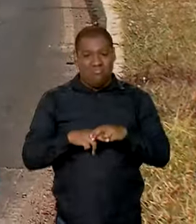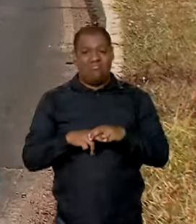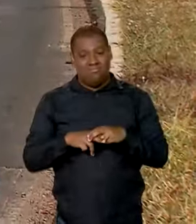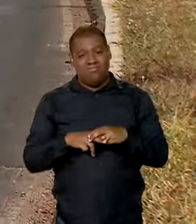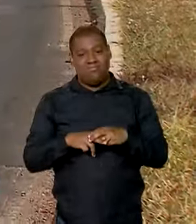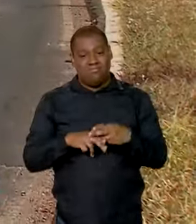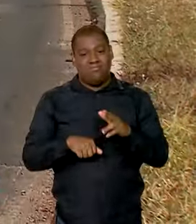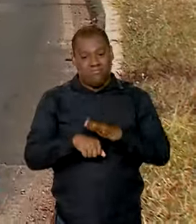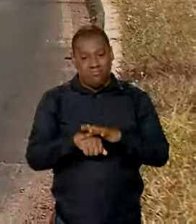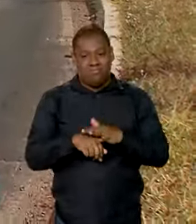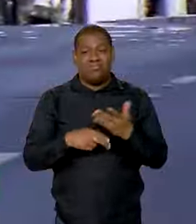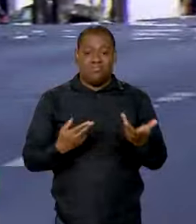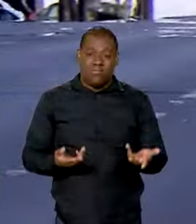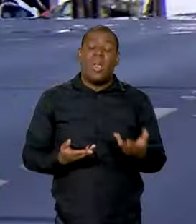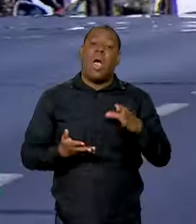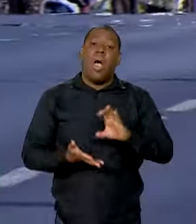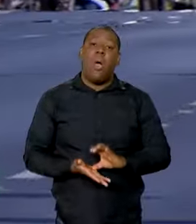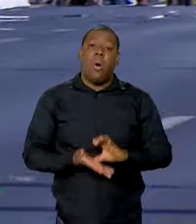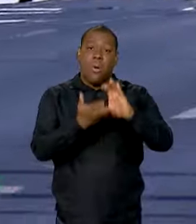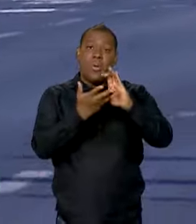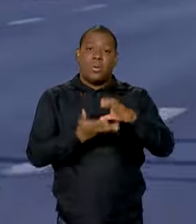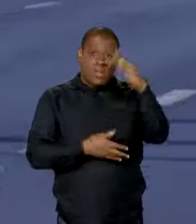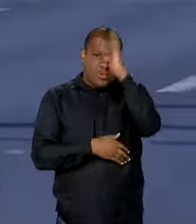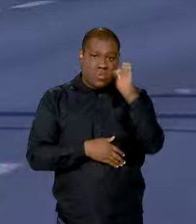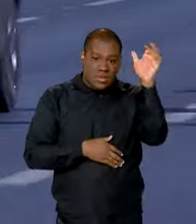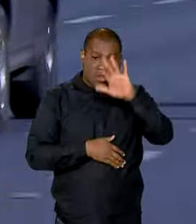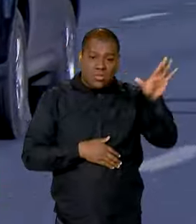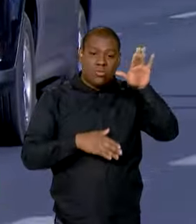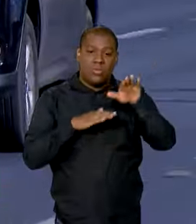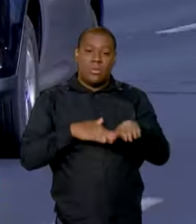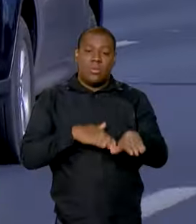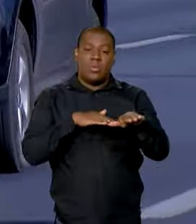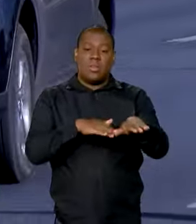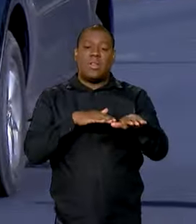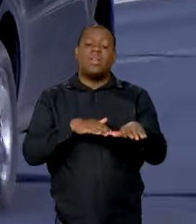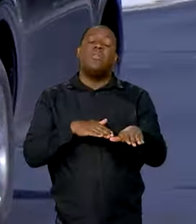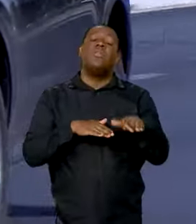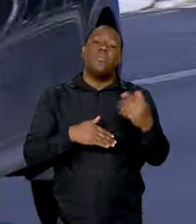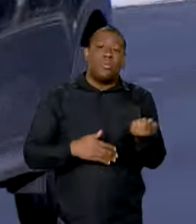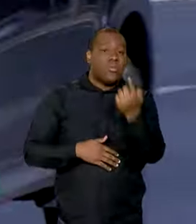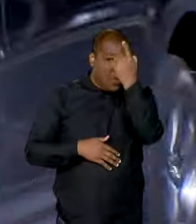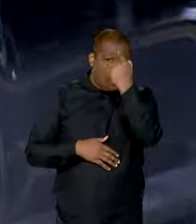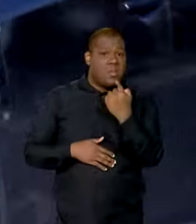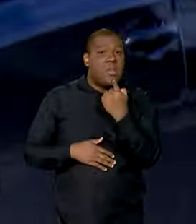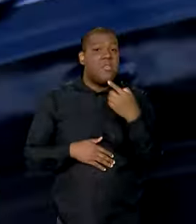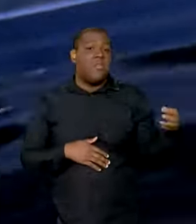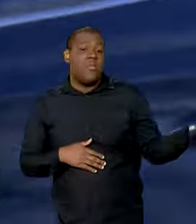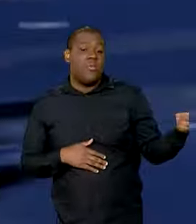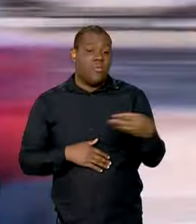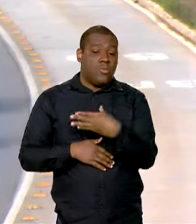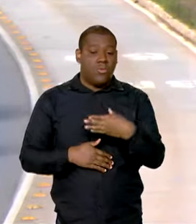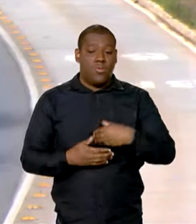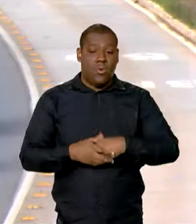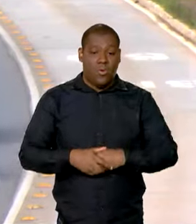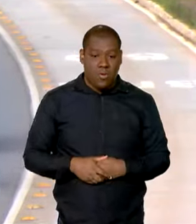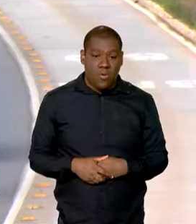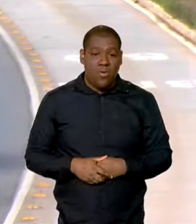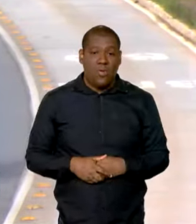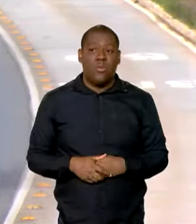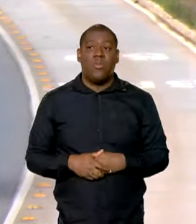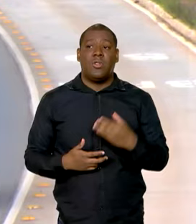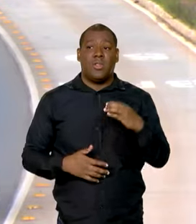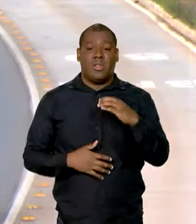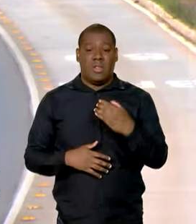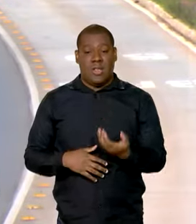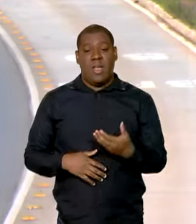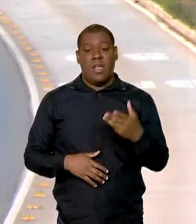isso que o Conselho Nacional de Trânsito decidiu modernizar o padrão de fotografias para emissão e renovação da CNH